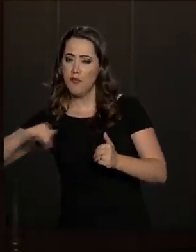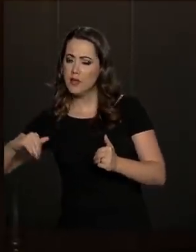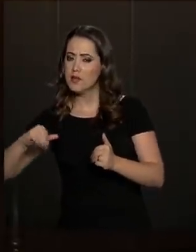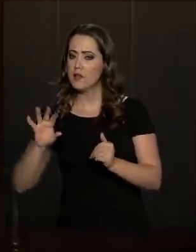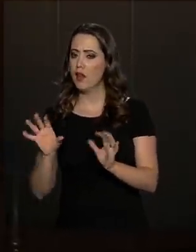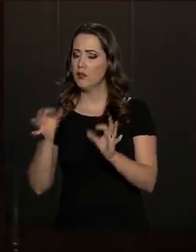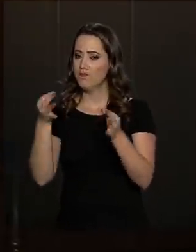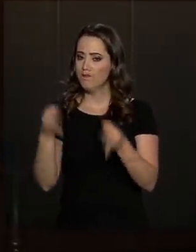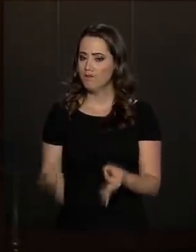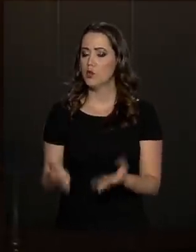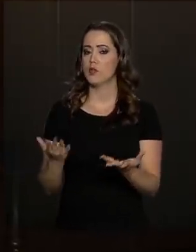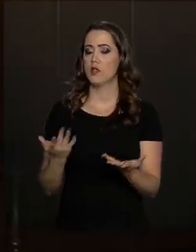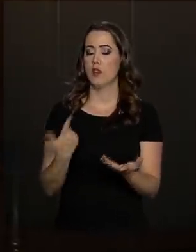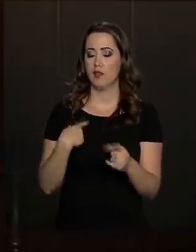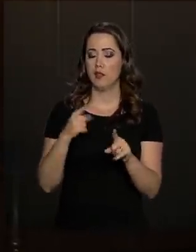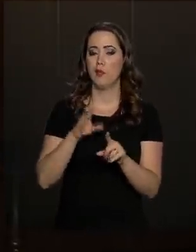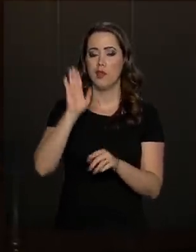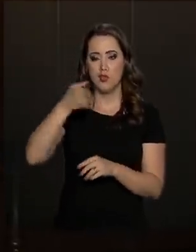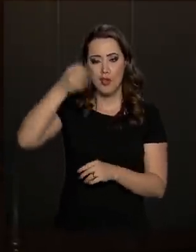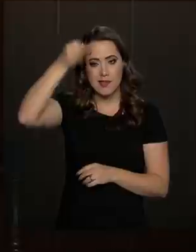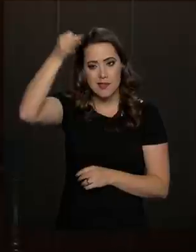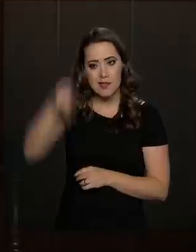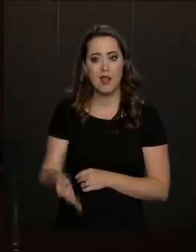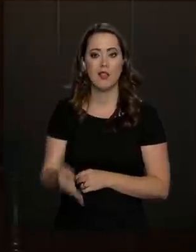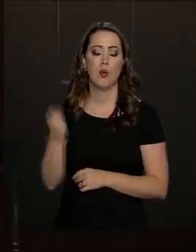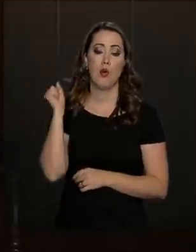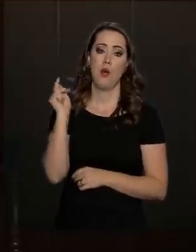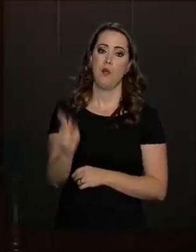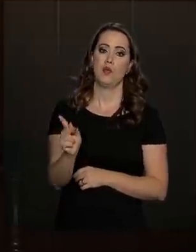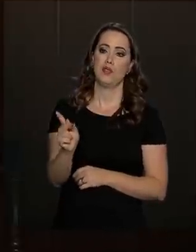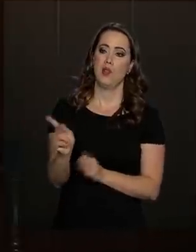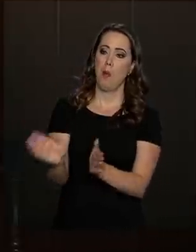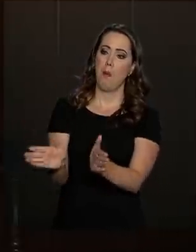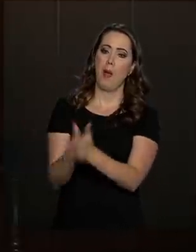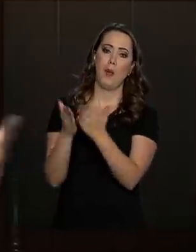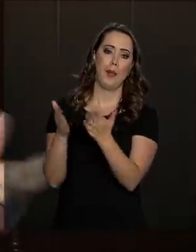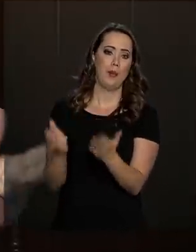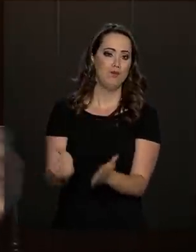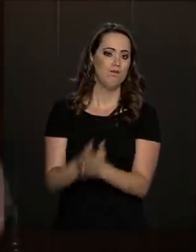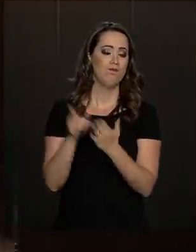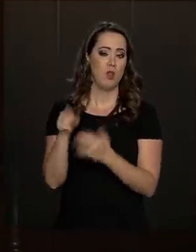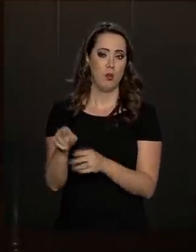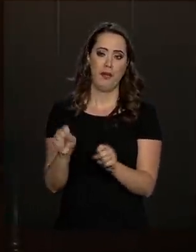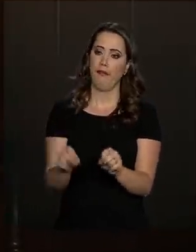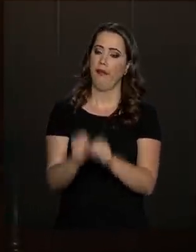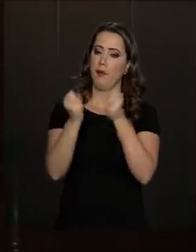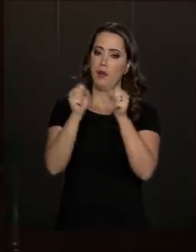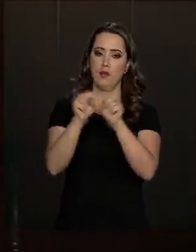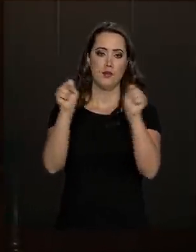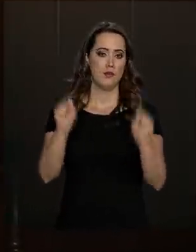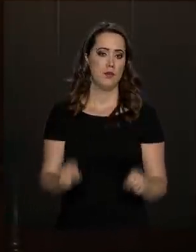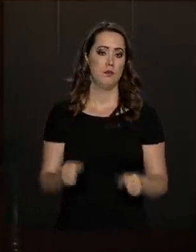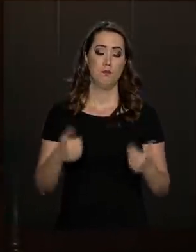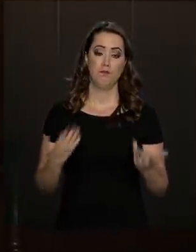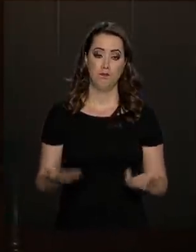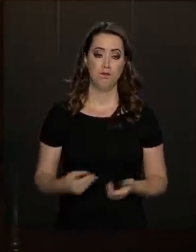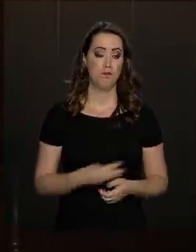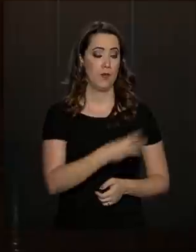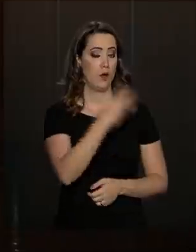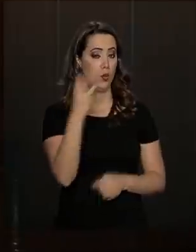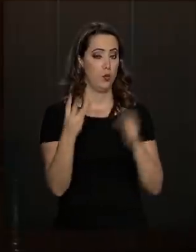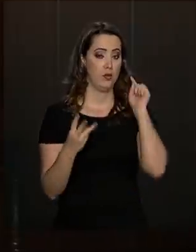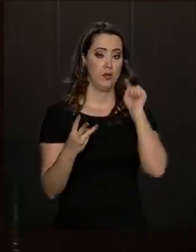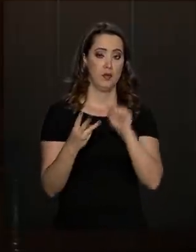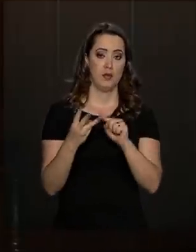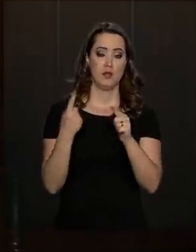condenadas também a uma aposentadoria pobre lá na frente, porque vão quebrar o sistema. O terceiro grande